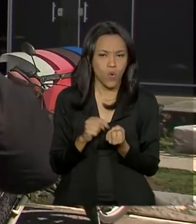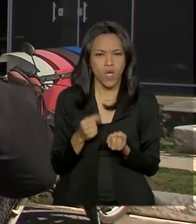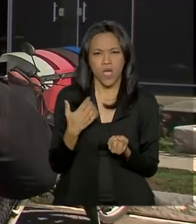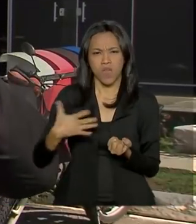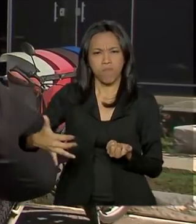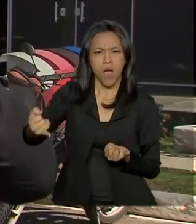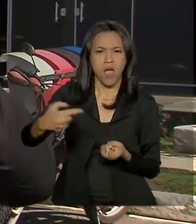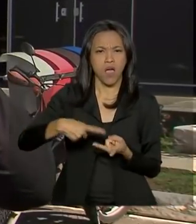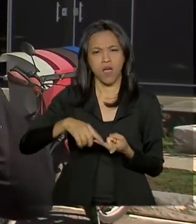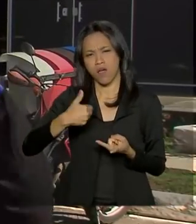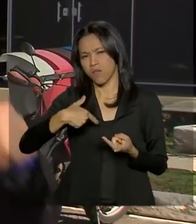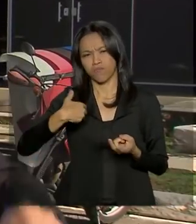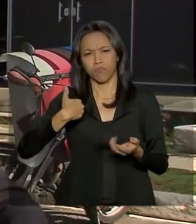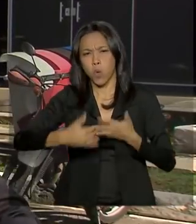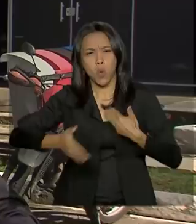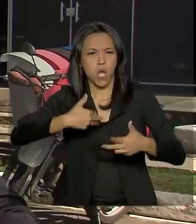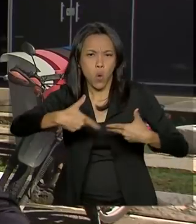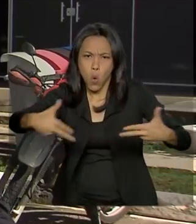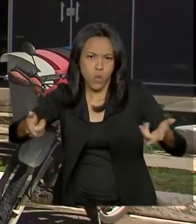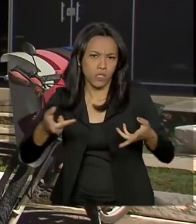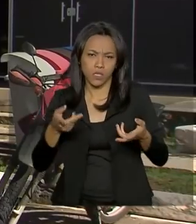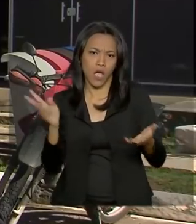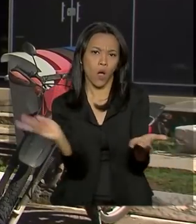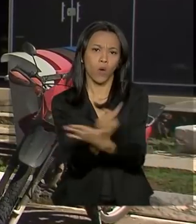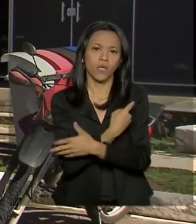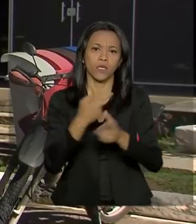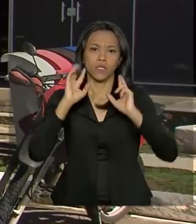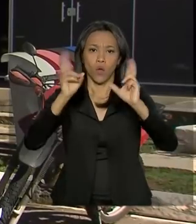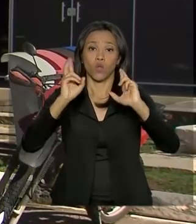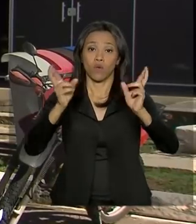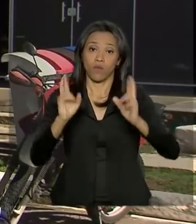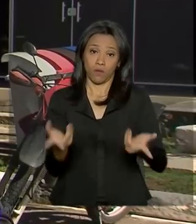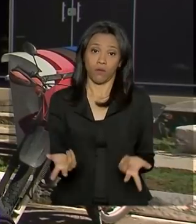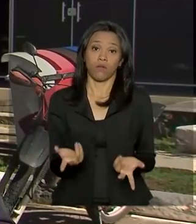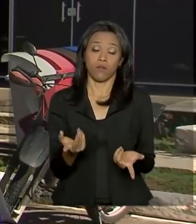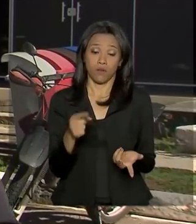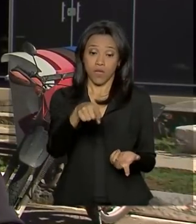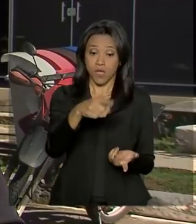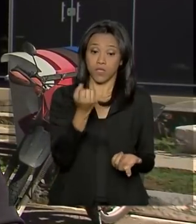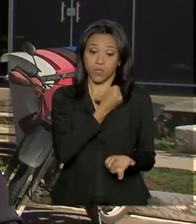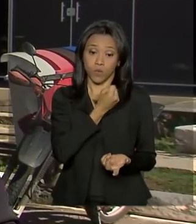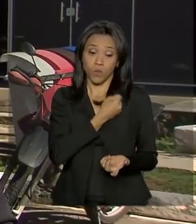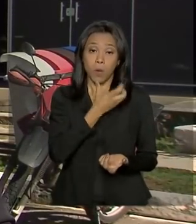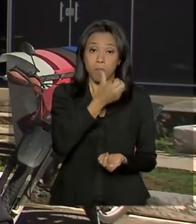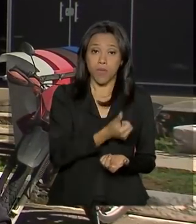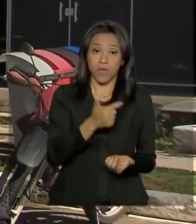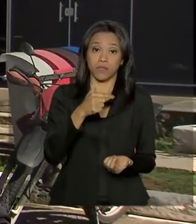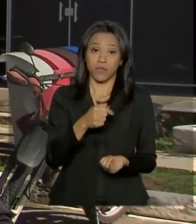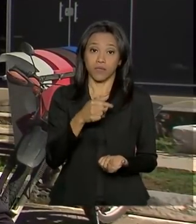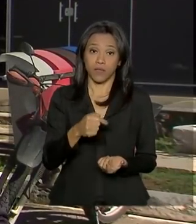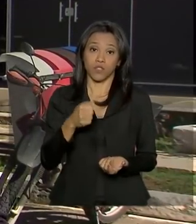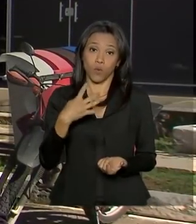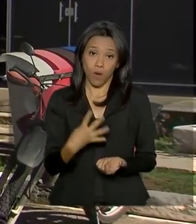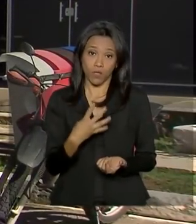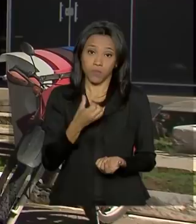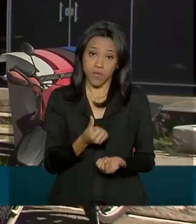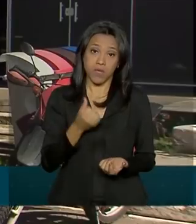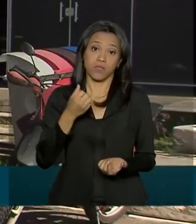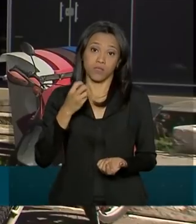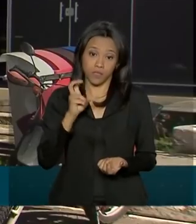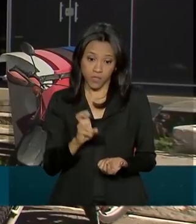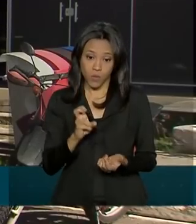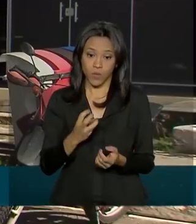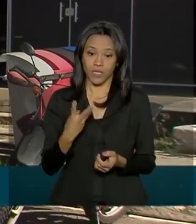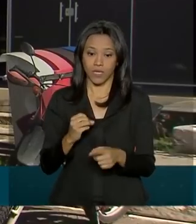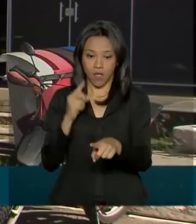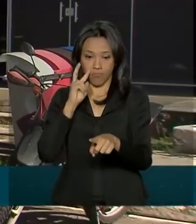que acontecem nas rodovias federais. Esse número é o DDD 21 do Rio de Janeiro, 96774-6530. E